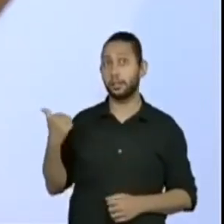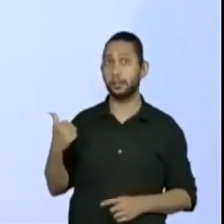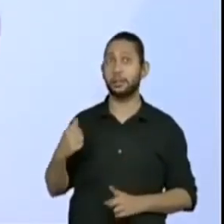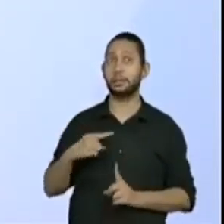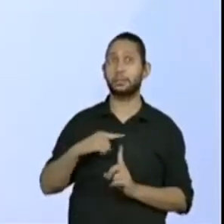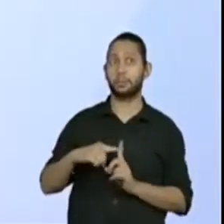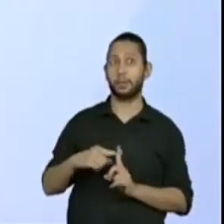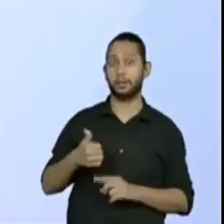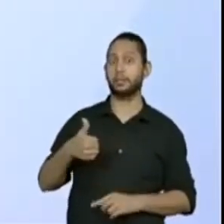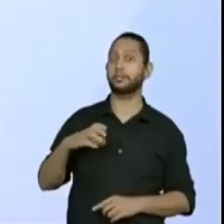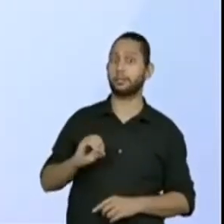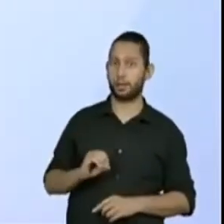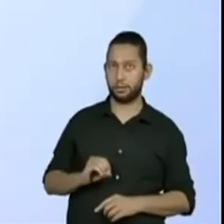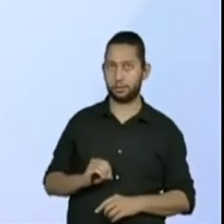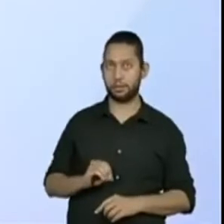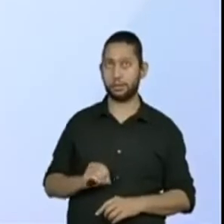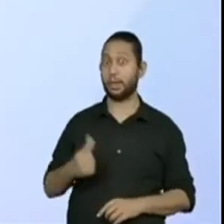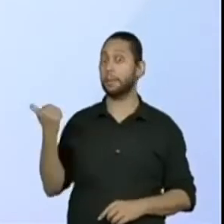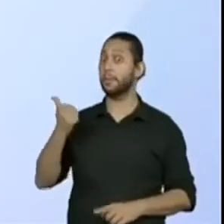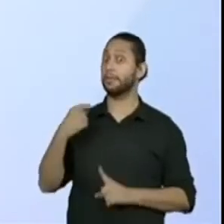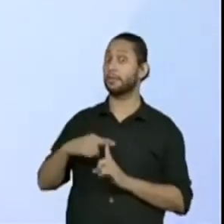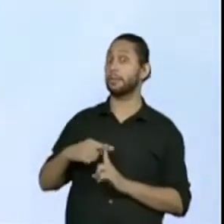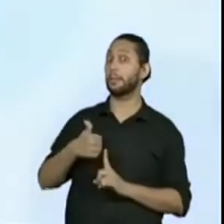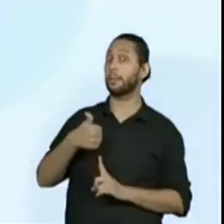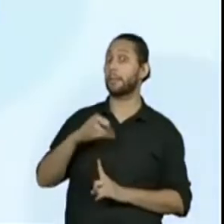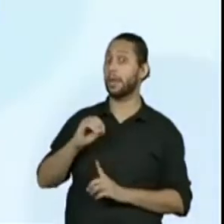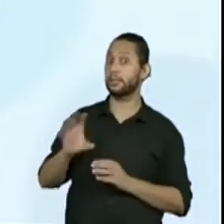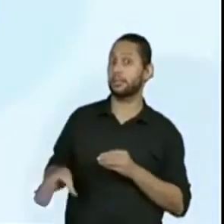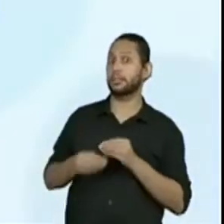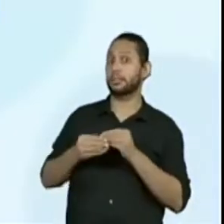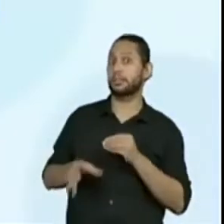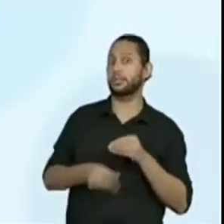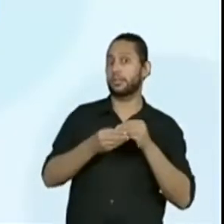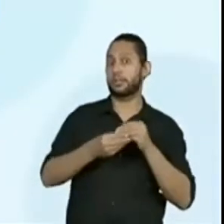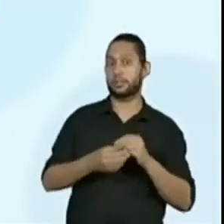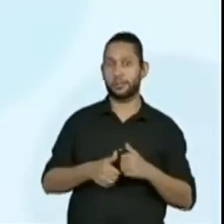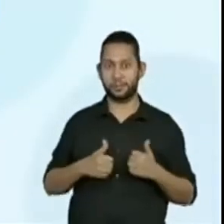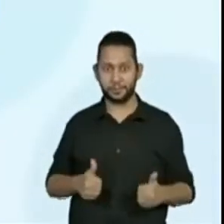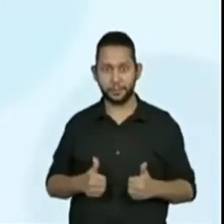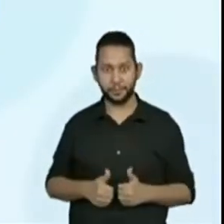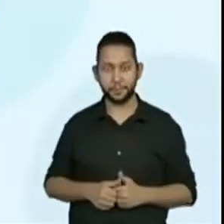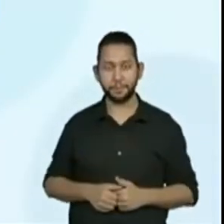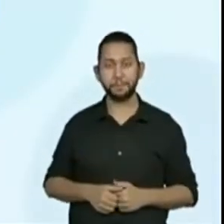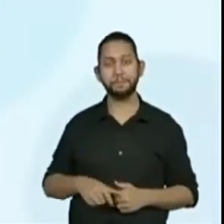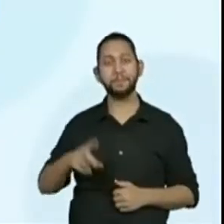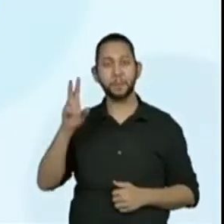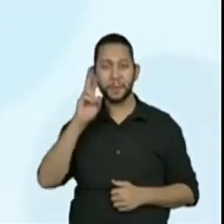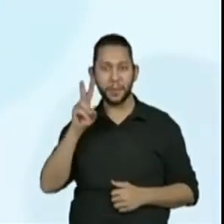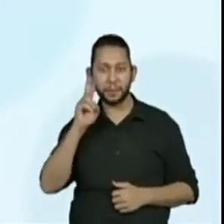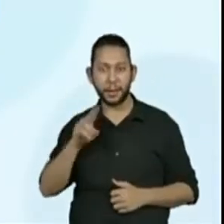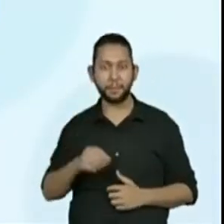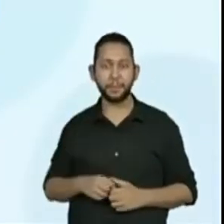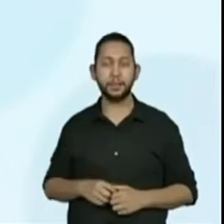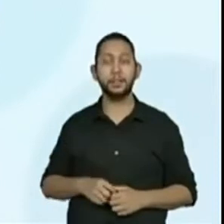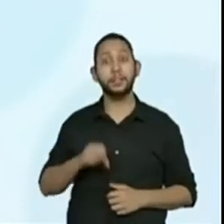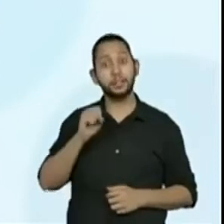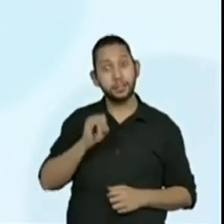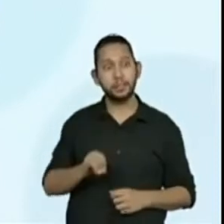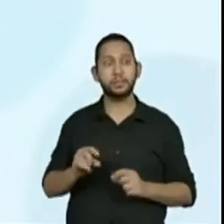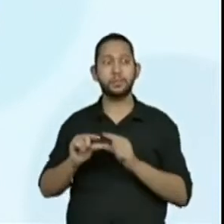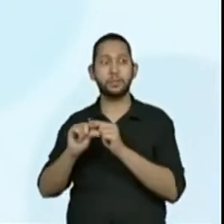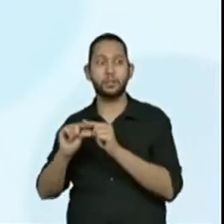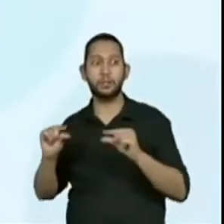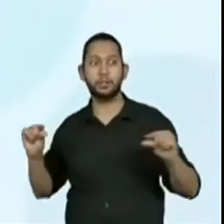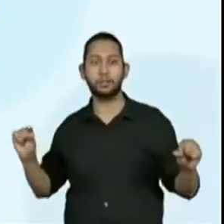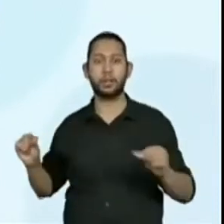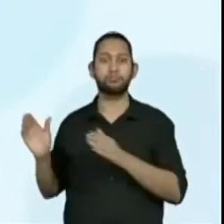10 em 10. Certo? De novo, só para relembrar, para eu completar uma